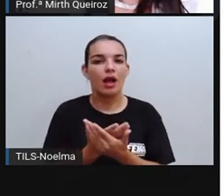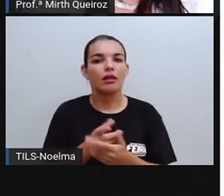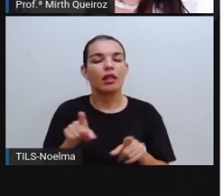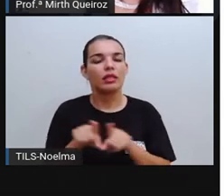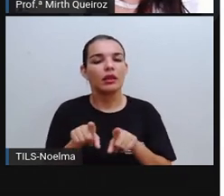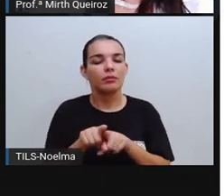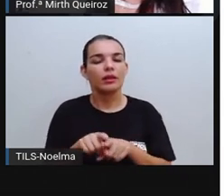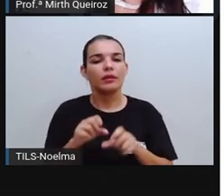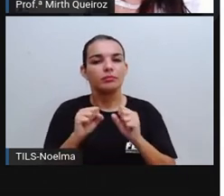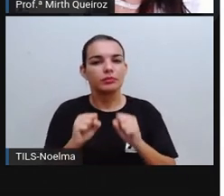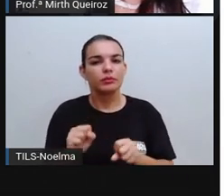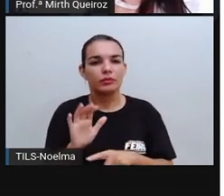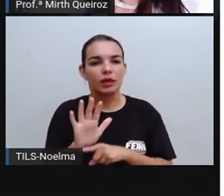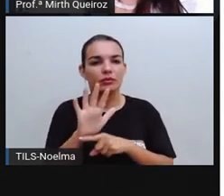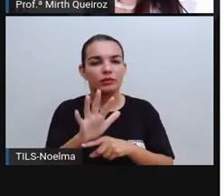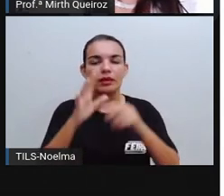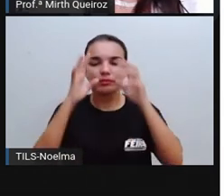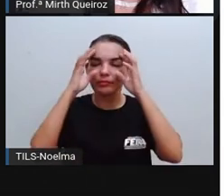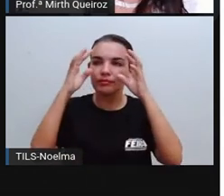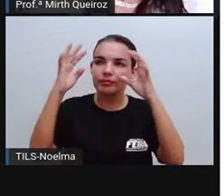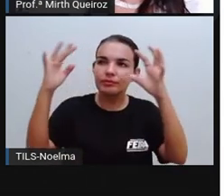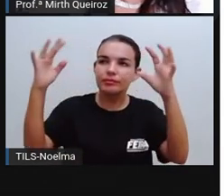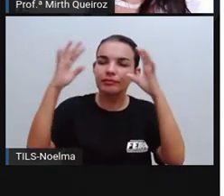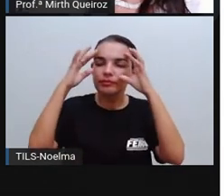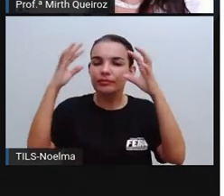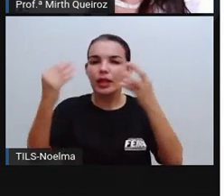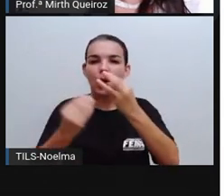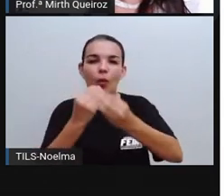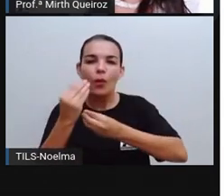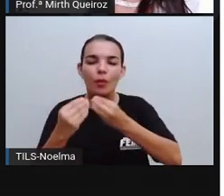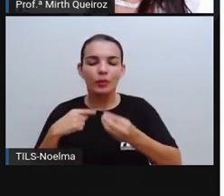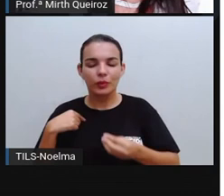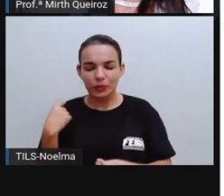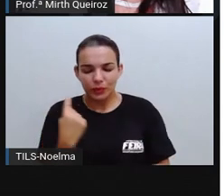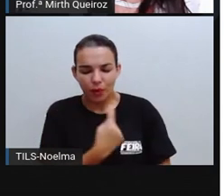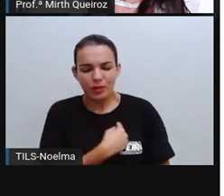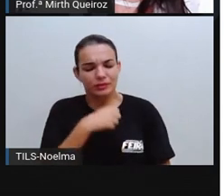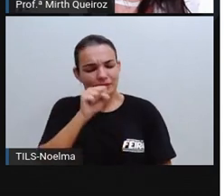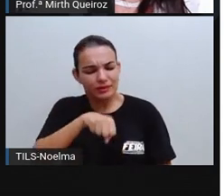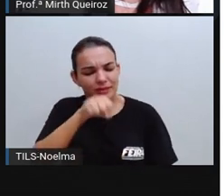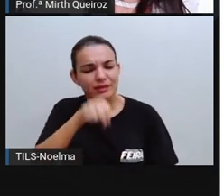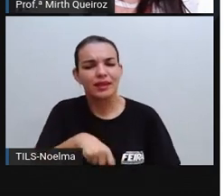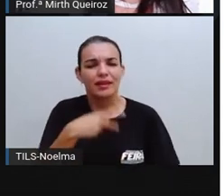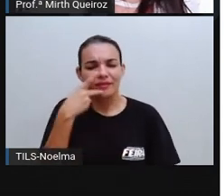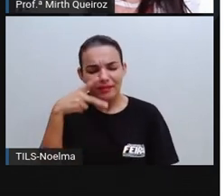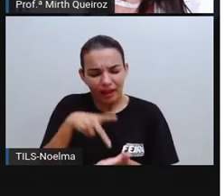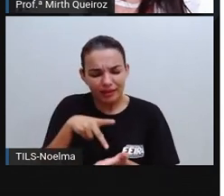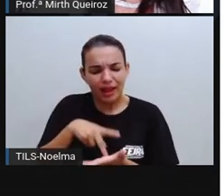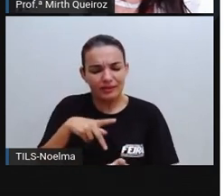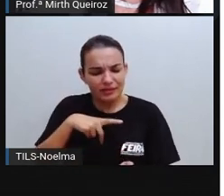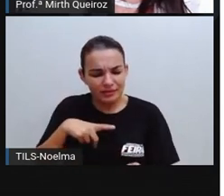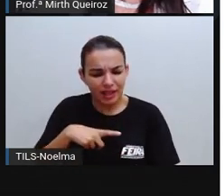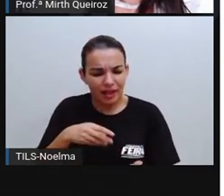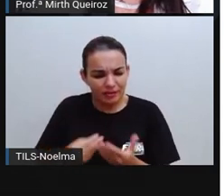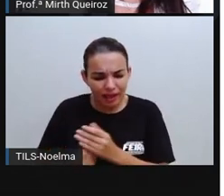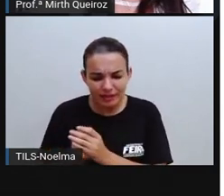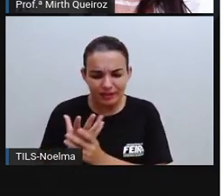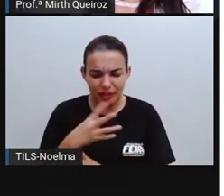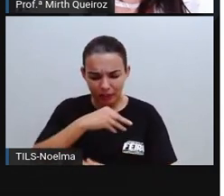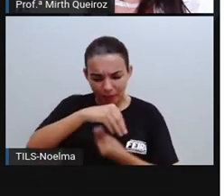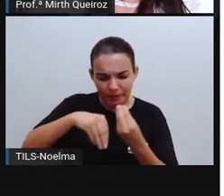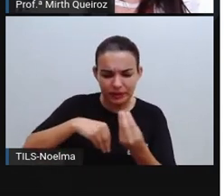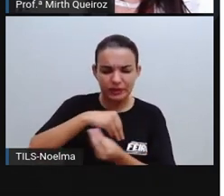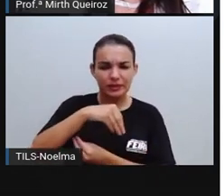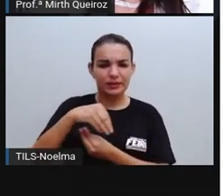refletir o quanto nós somos frutos dessa miscigenação. E, embora o Brasil seja um país de